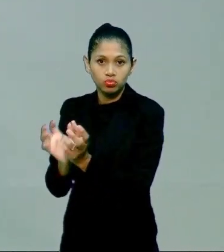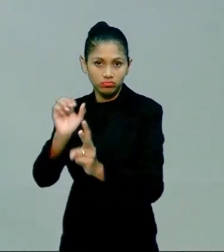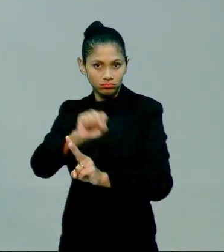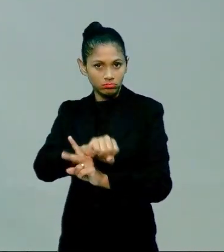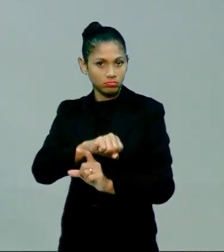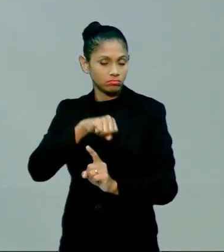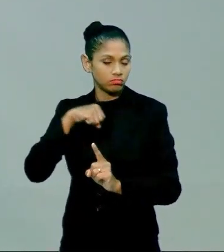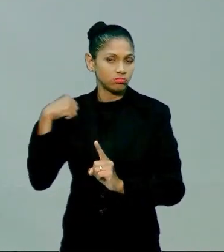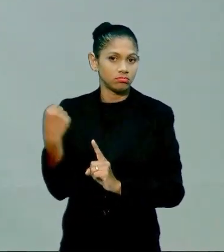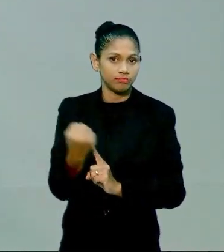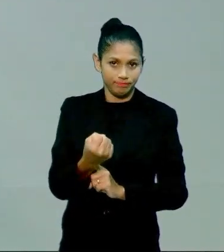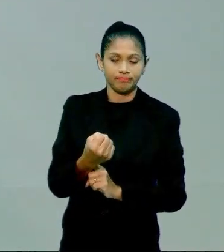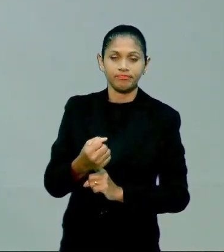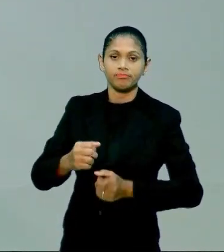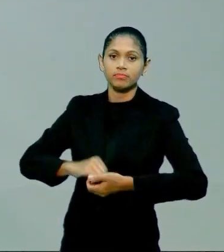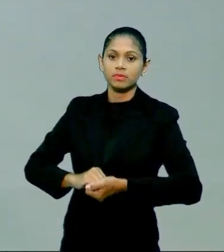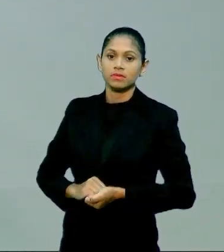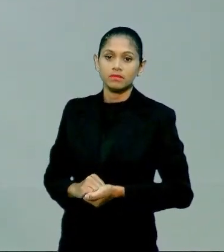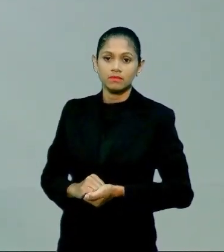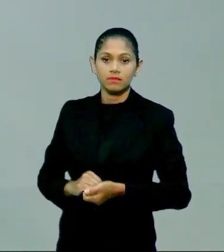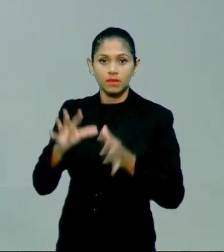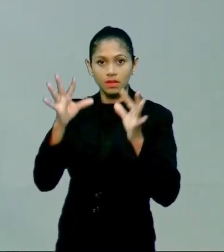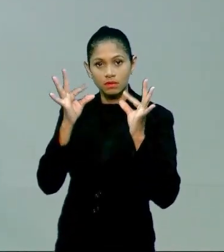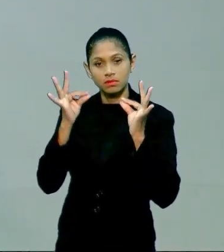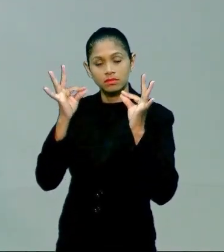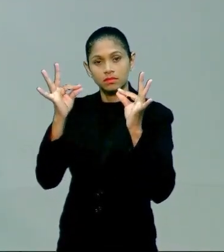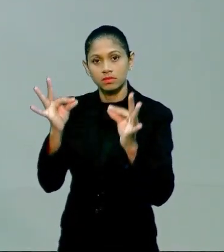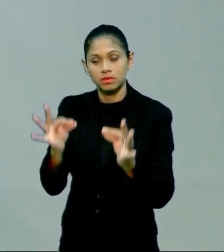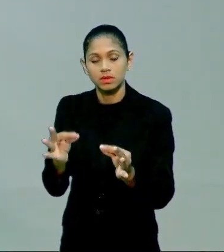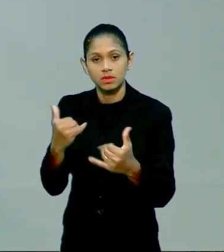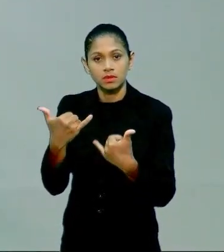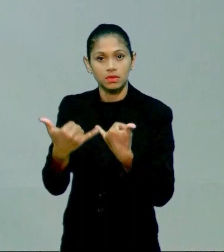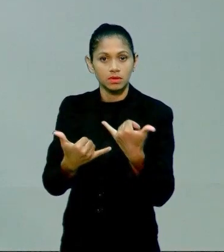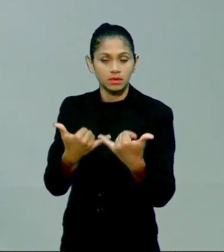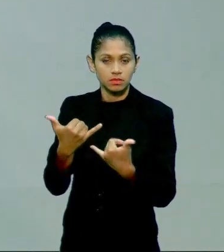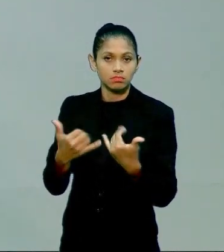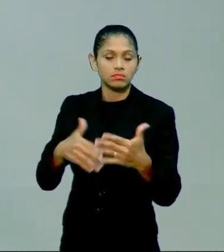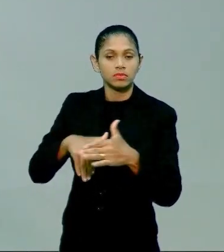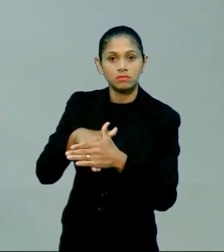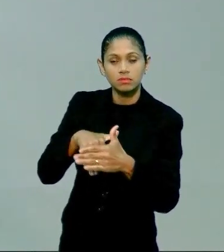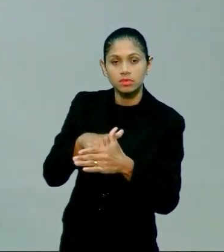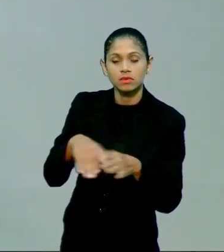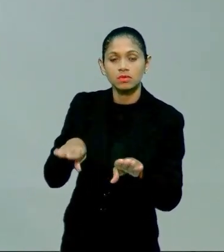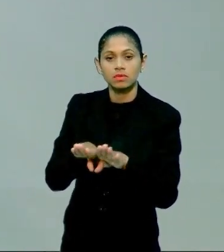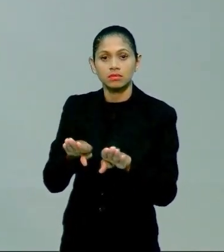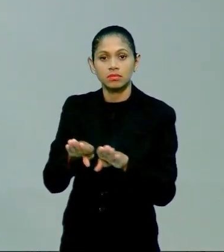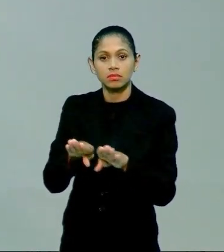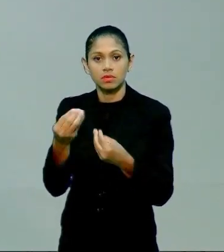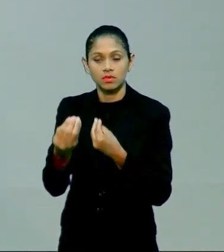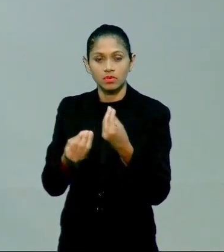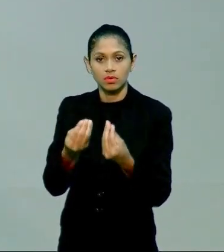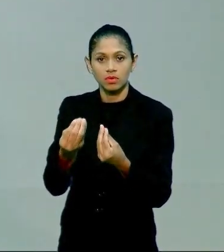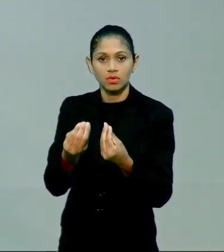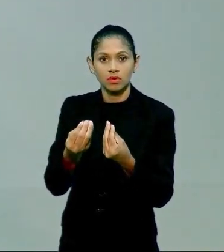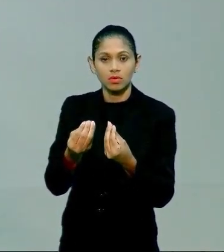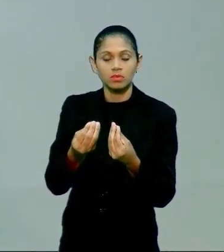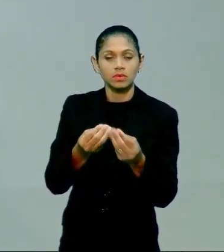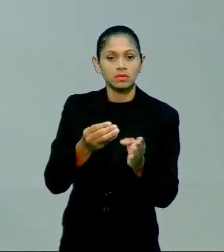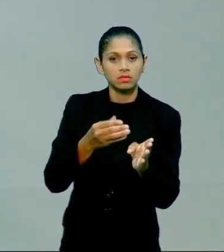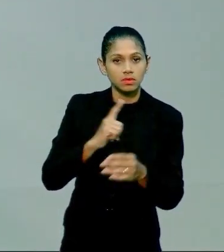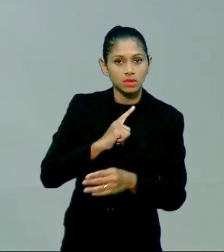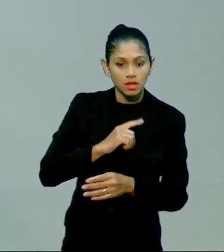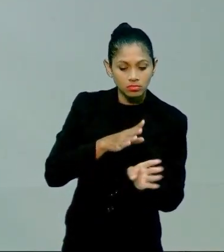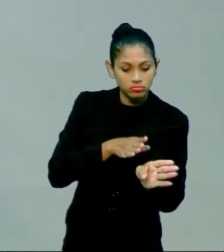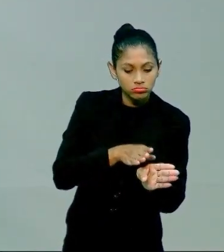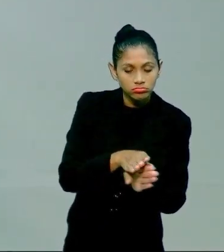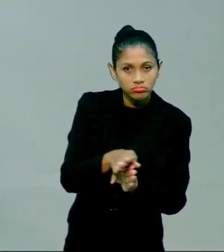sentido que a gente vai começar a observar as brincadeiras e os jogos e como eles fazem esse direcionamento para